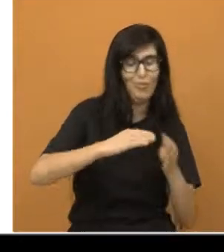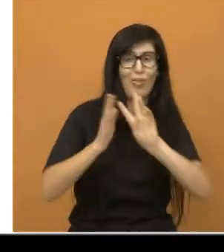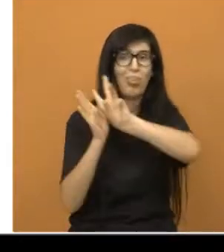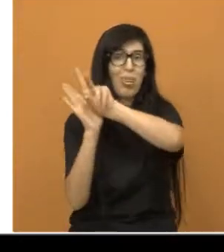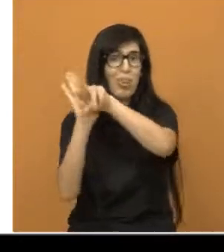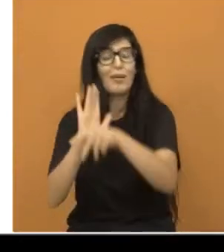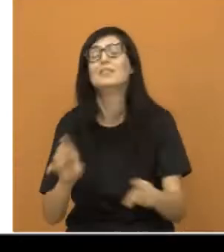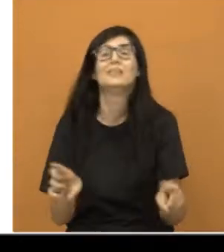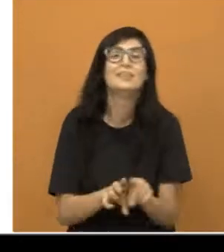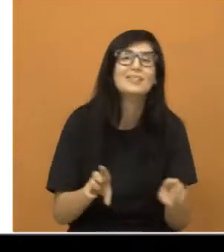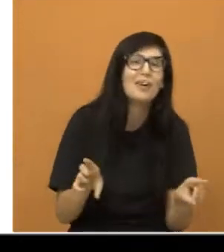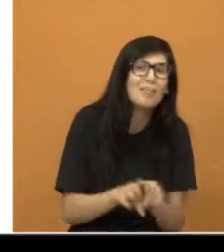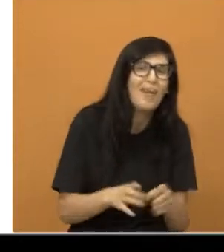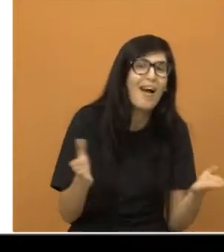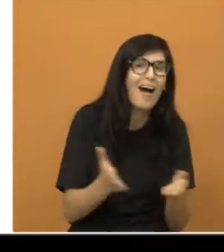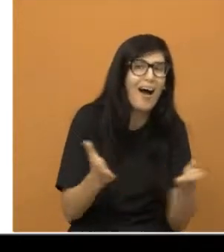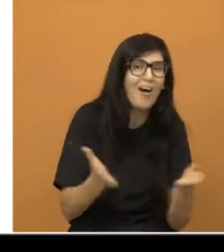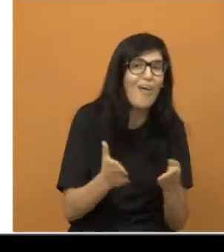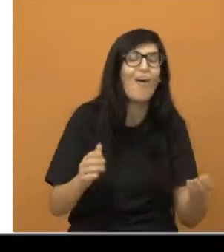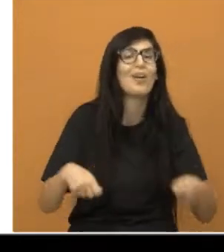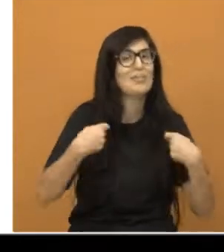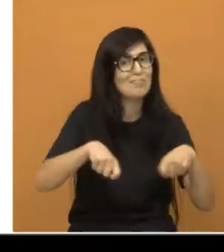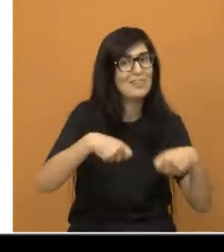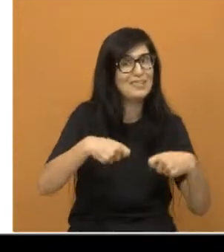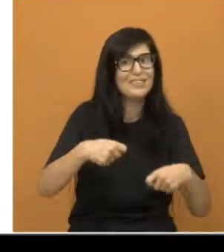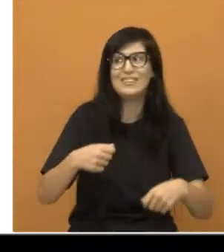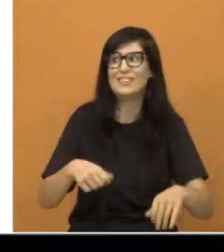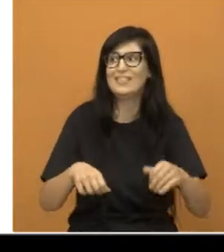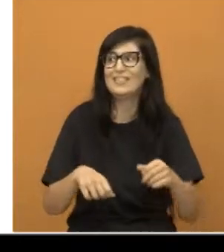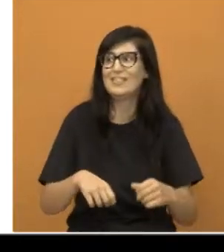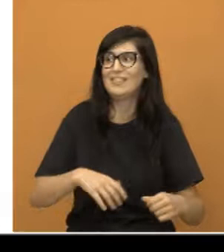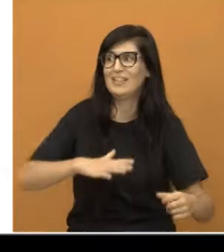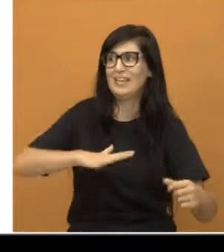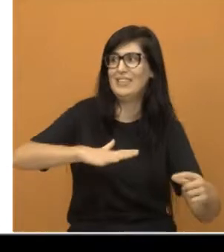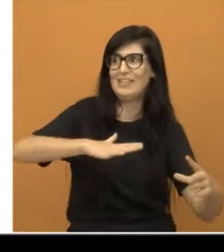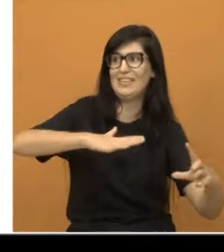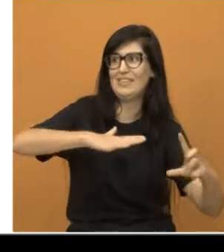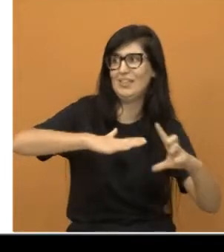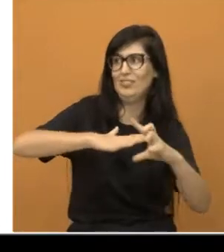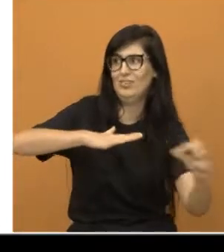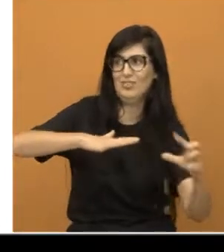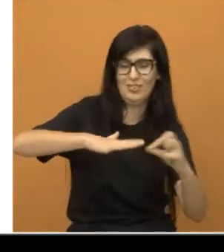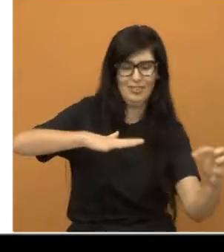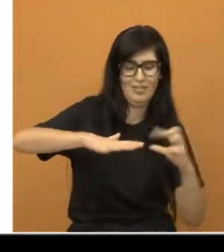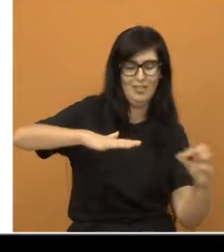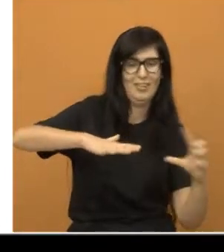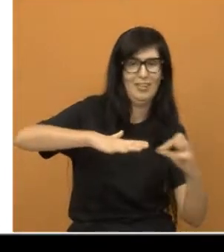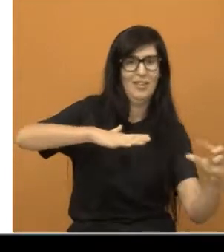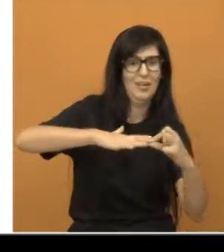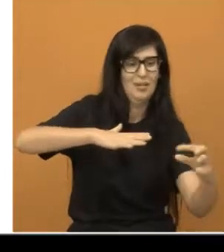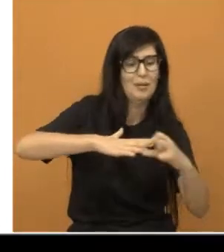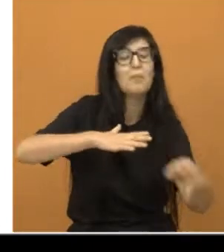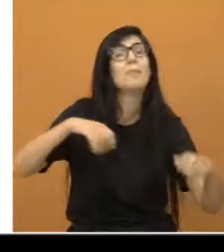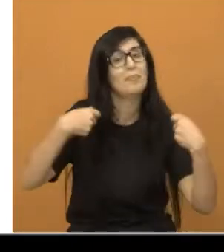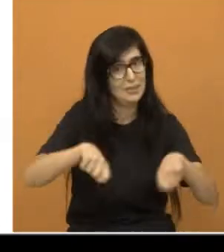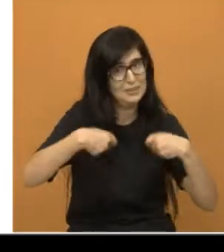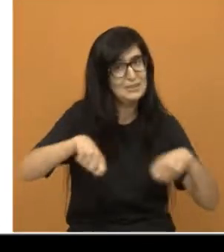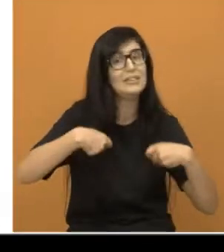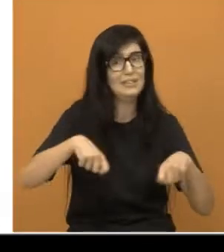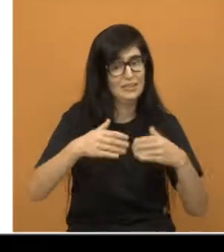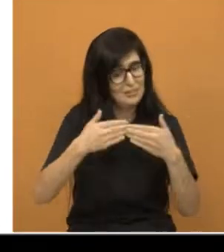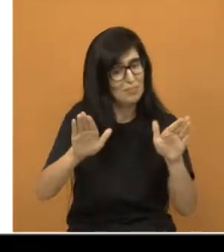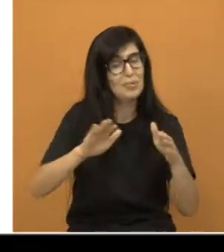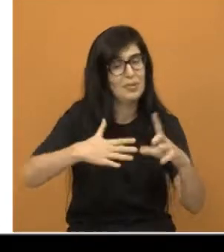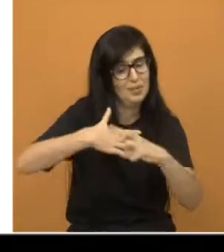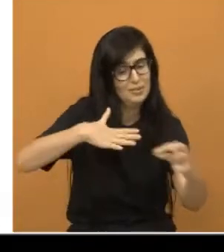licitação, não vai chegar a academia e vai ser implantada, está aberto a licitação. Então, foi falado várias regiões, aqui eu